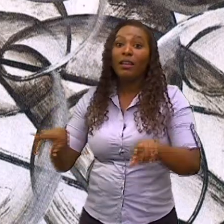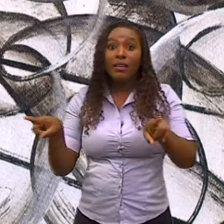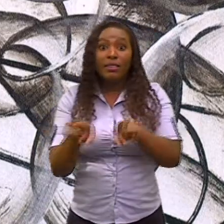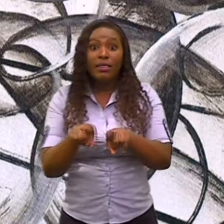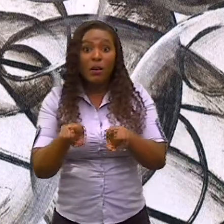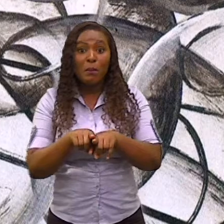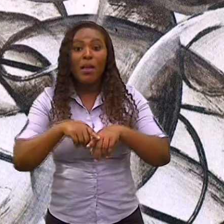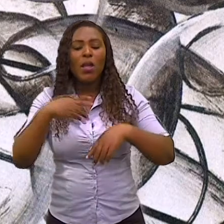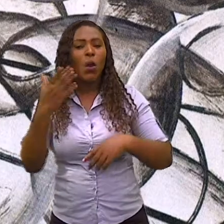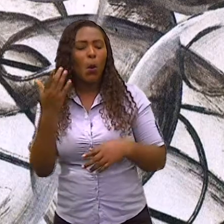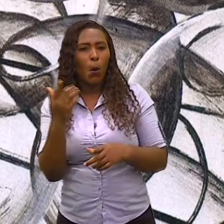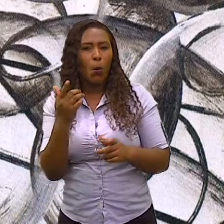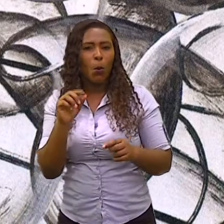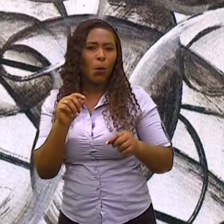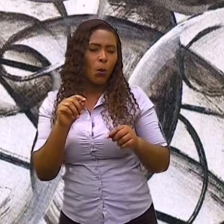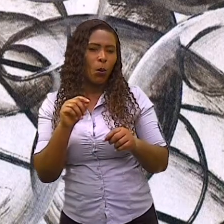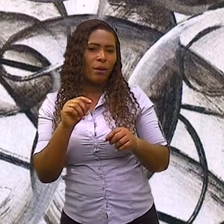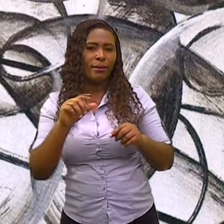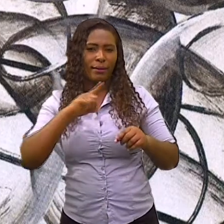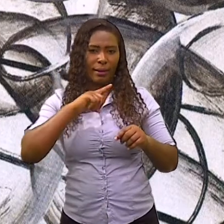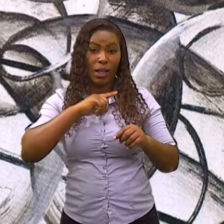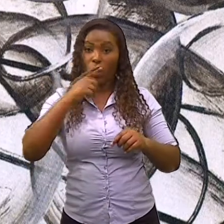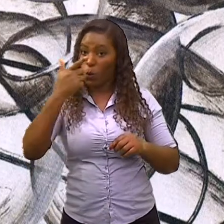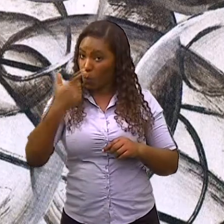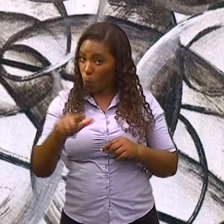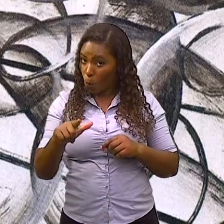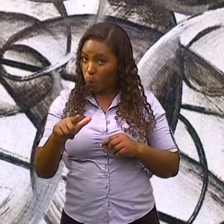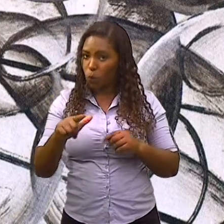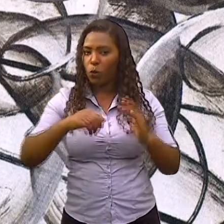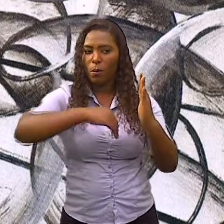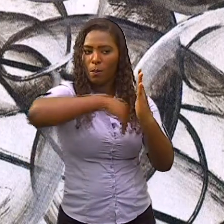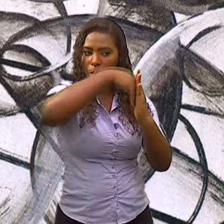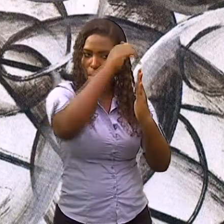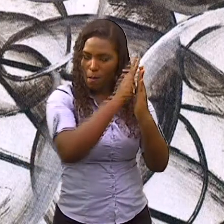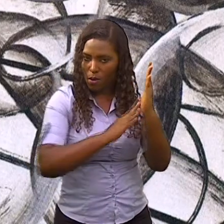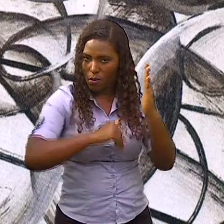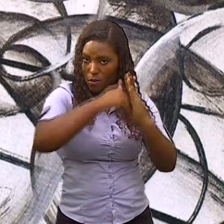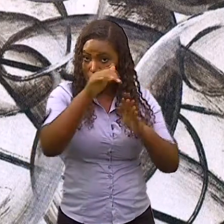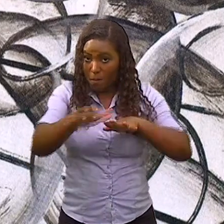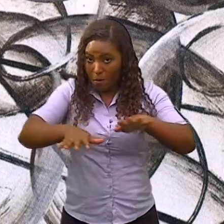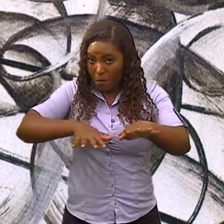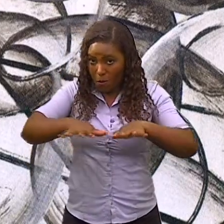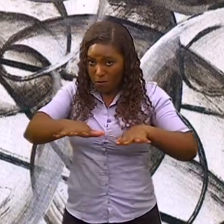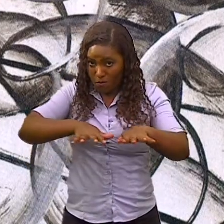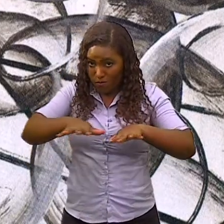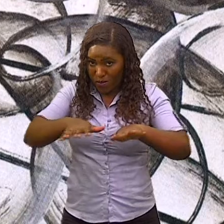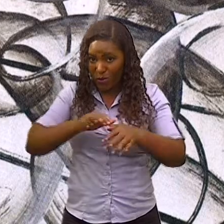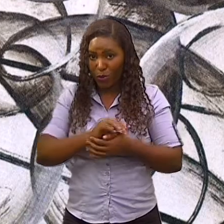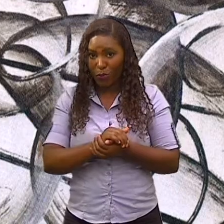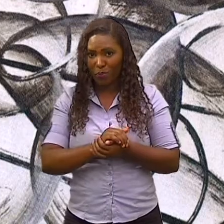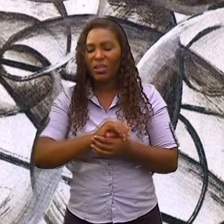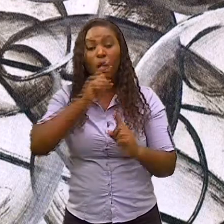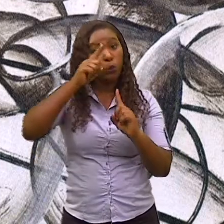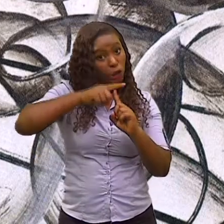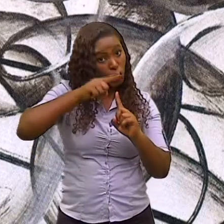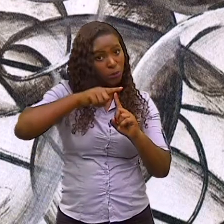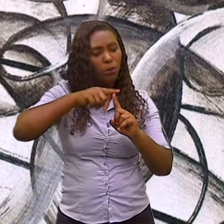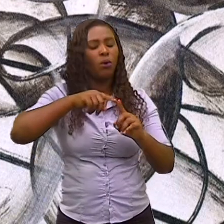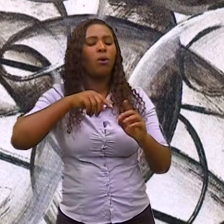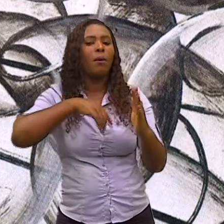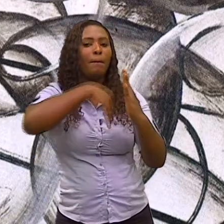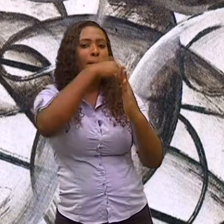futurismo, ele abrange o quê? A sua criação em expressar o real, assinalando o quê? Velocidade.